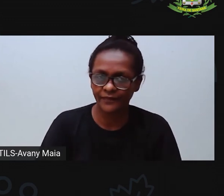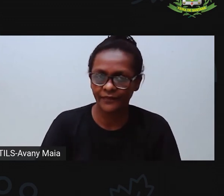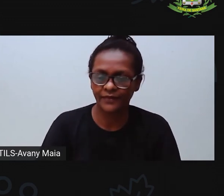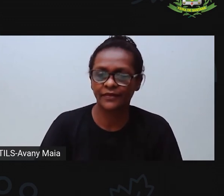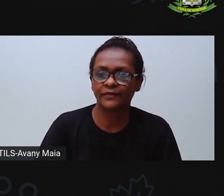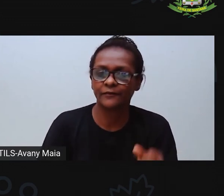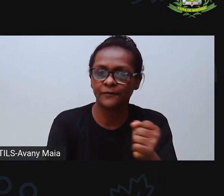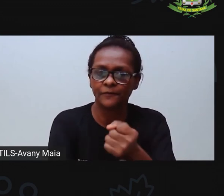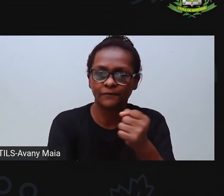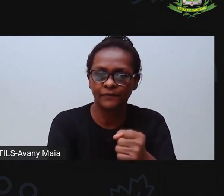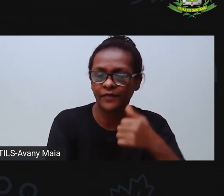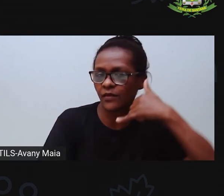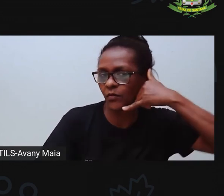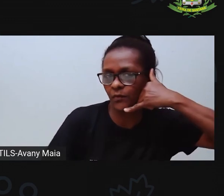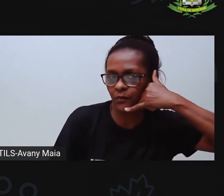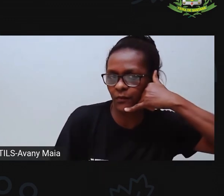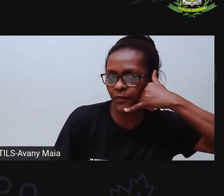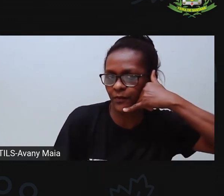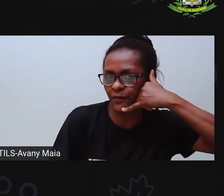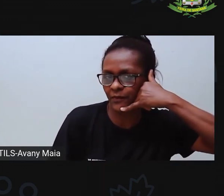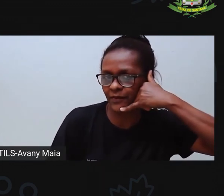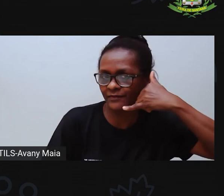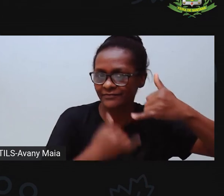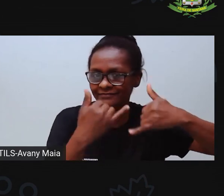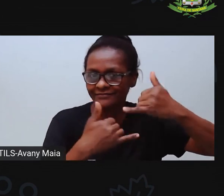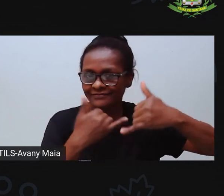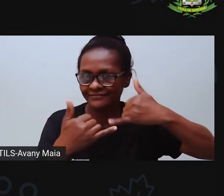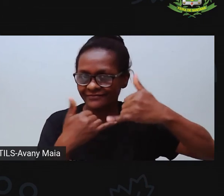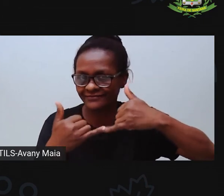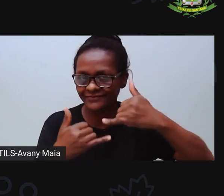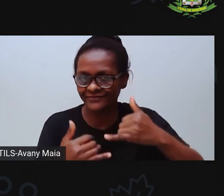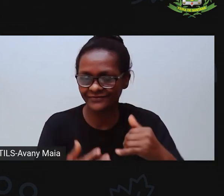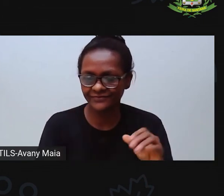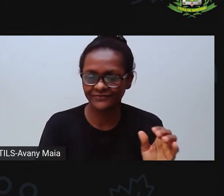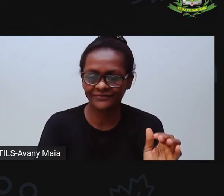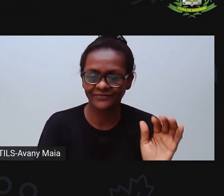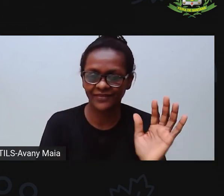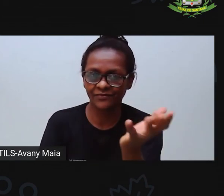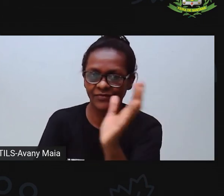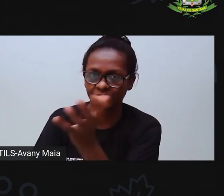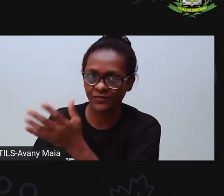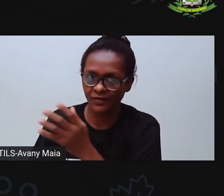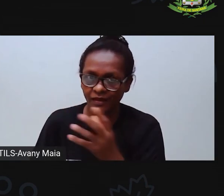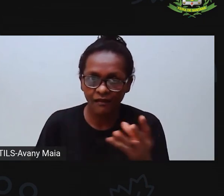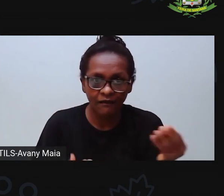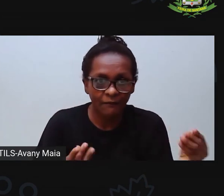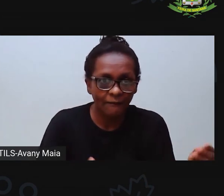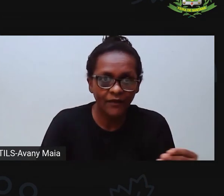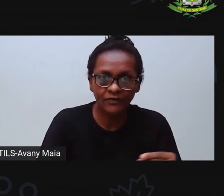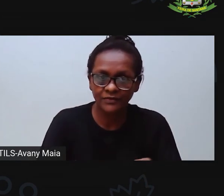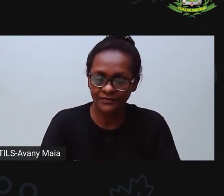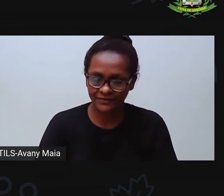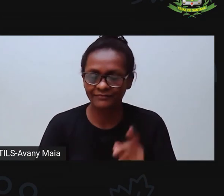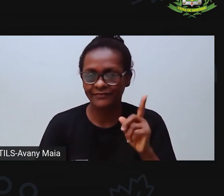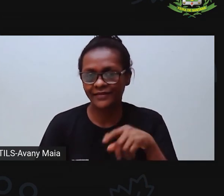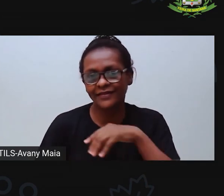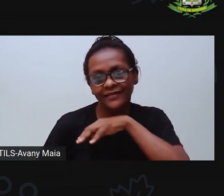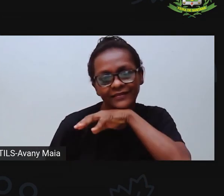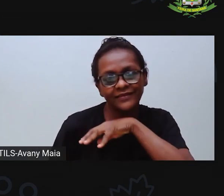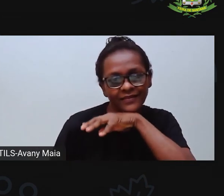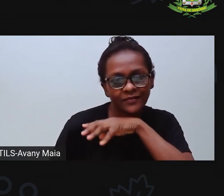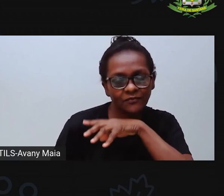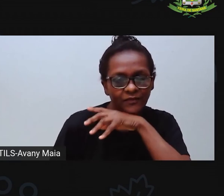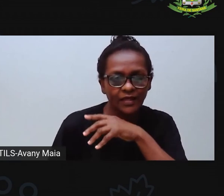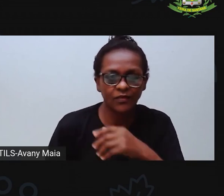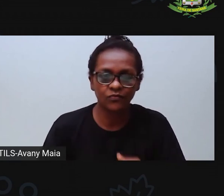construir telefone, podem fazer um jardim, né? Uma floresta com animais, usando caixinhas. Podem fazer